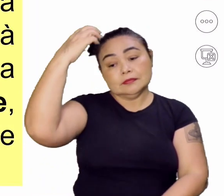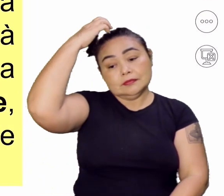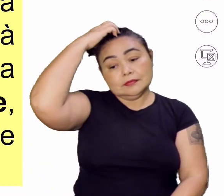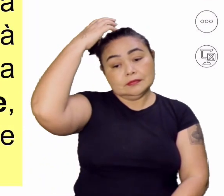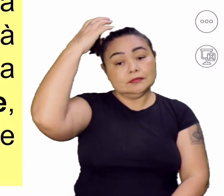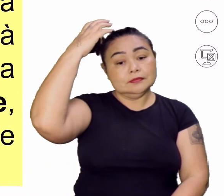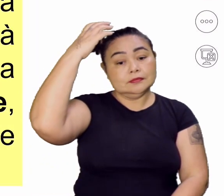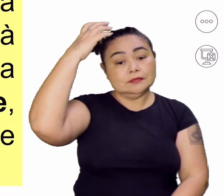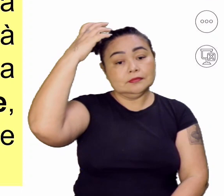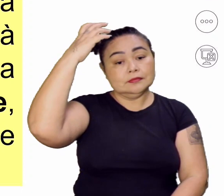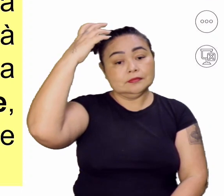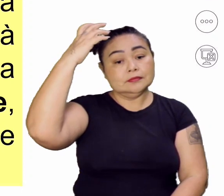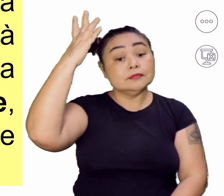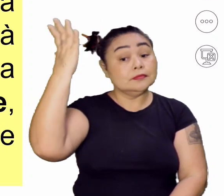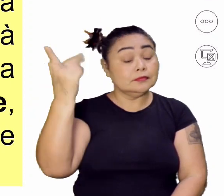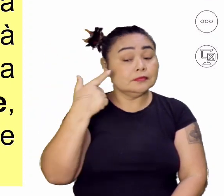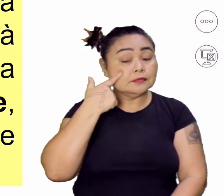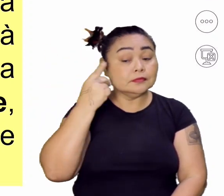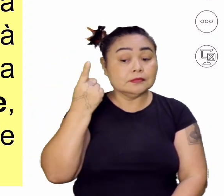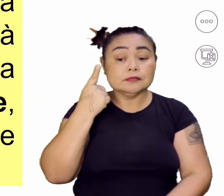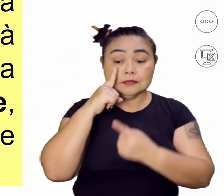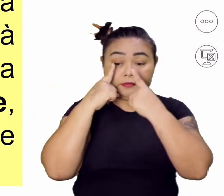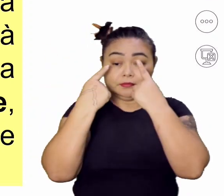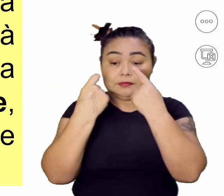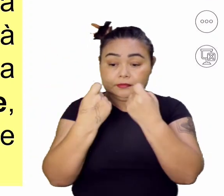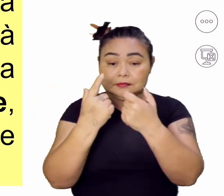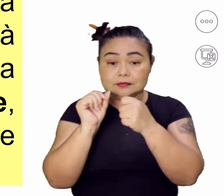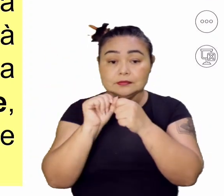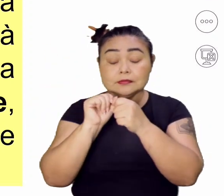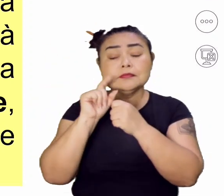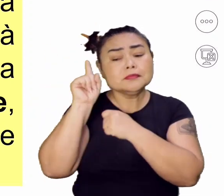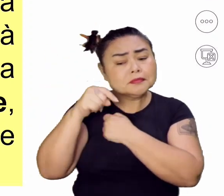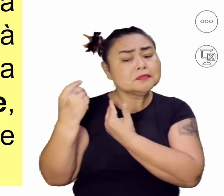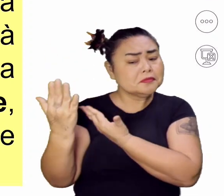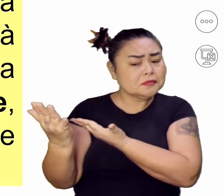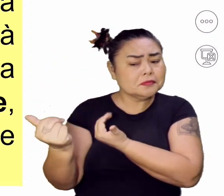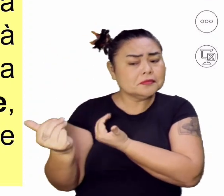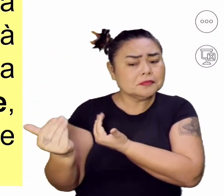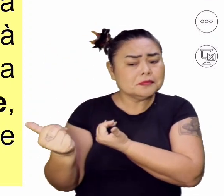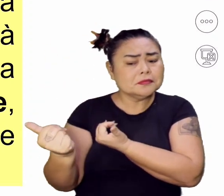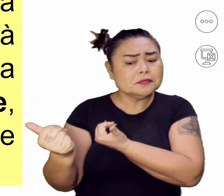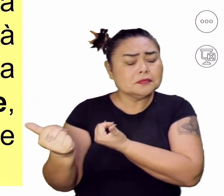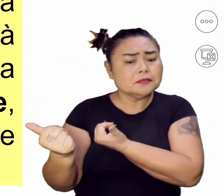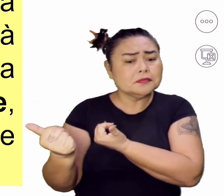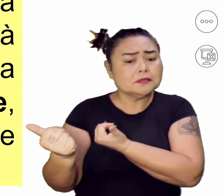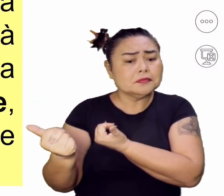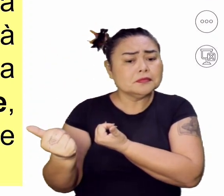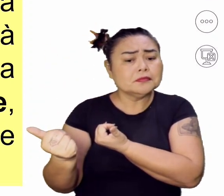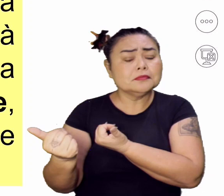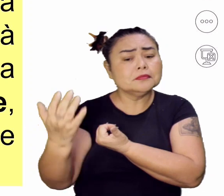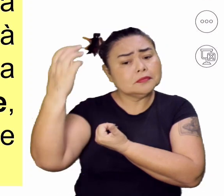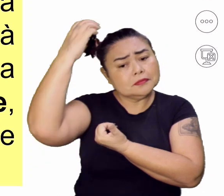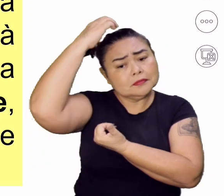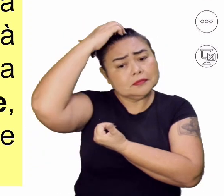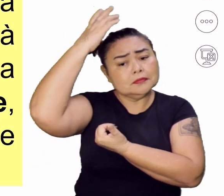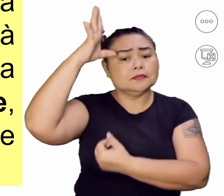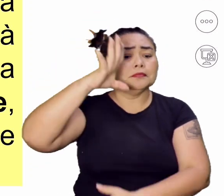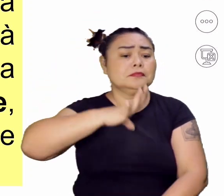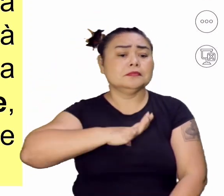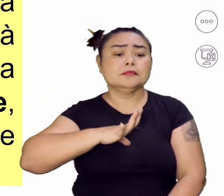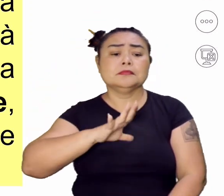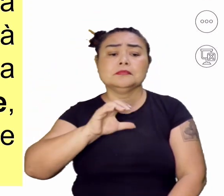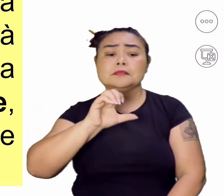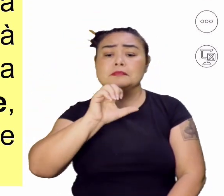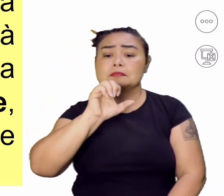Isso daqui é interessante nós colocarmos, porque ele era bem jovem. Então, rei de Portugal, Dom Sebastião,